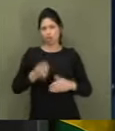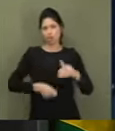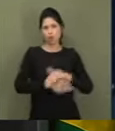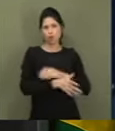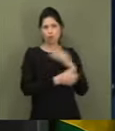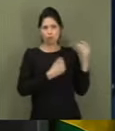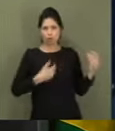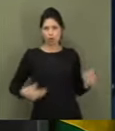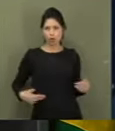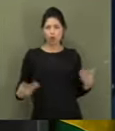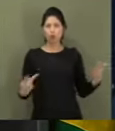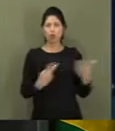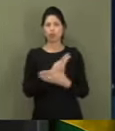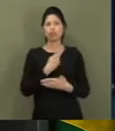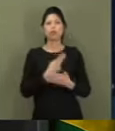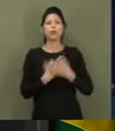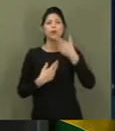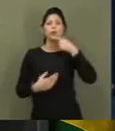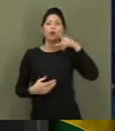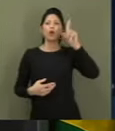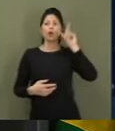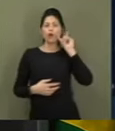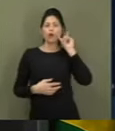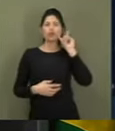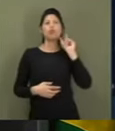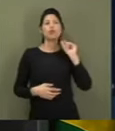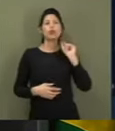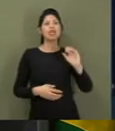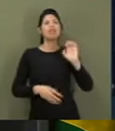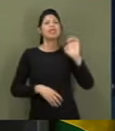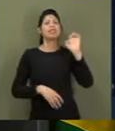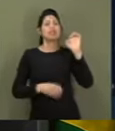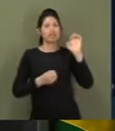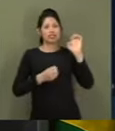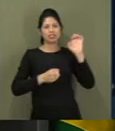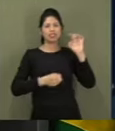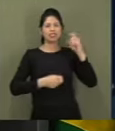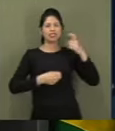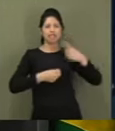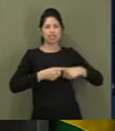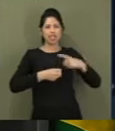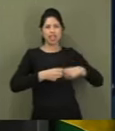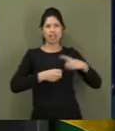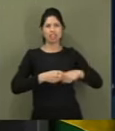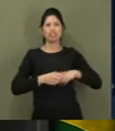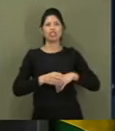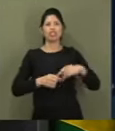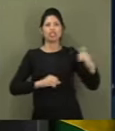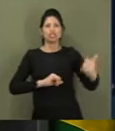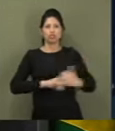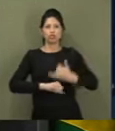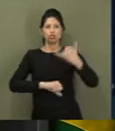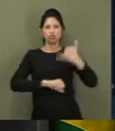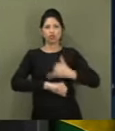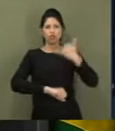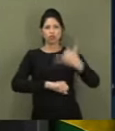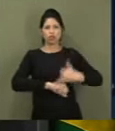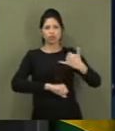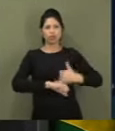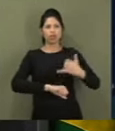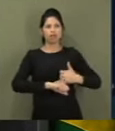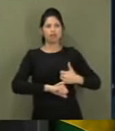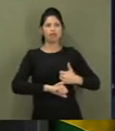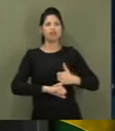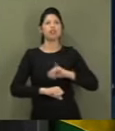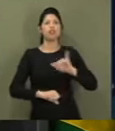ocorreu ontem na cidade belíssima de Joinville é algo de um sistema reagindo.